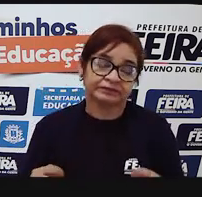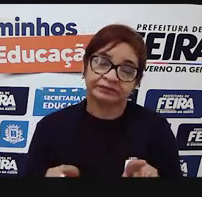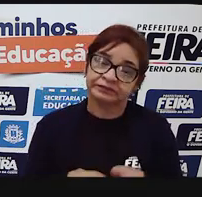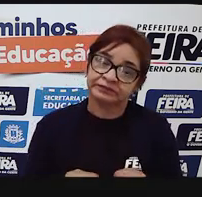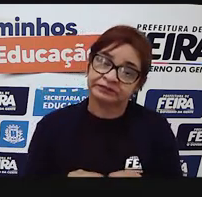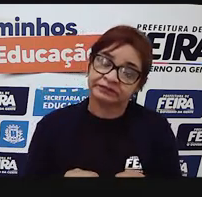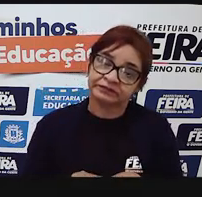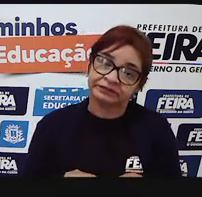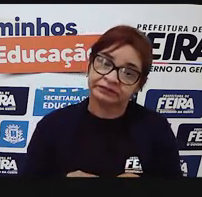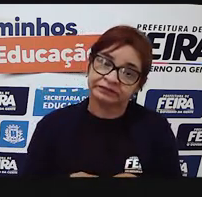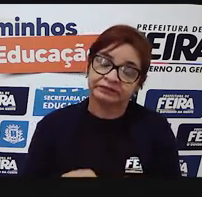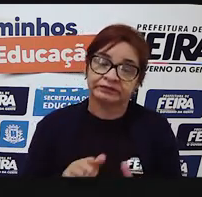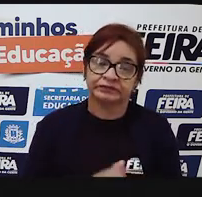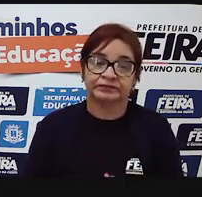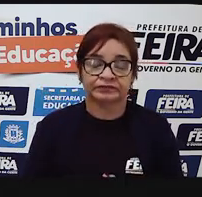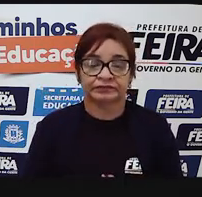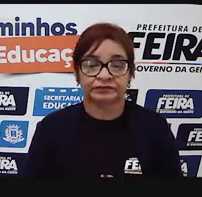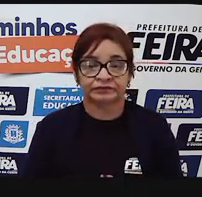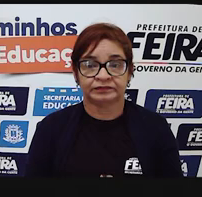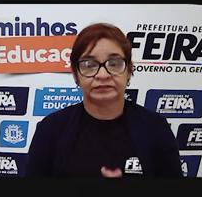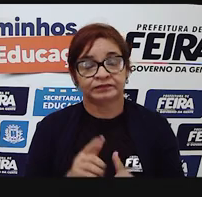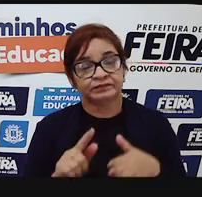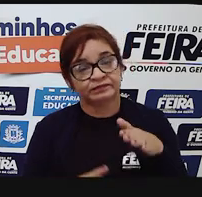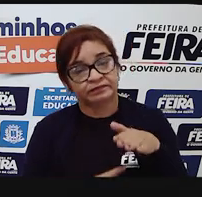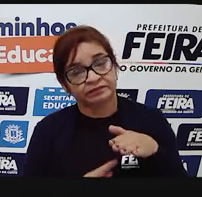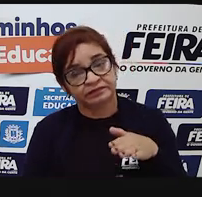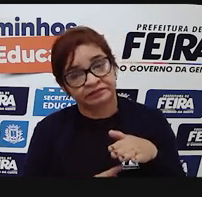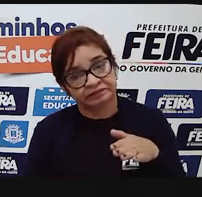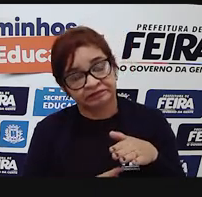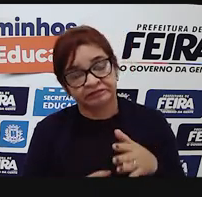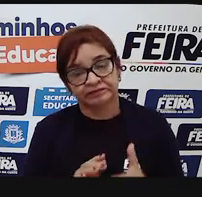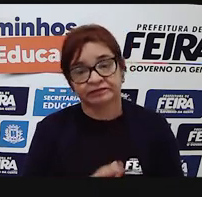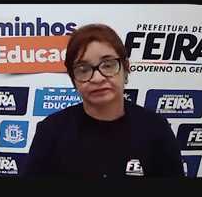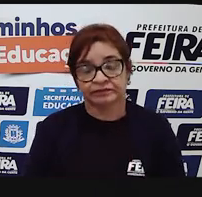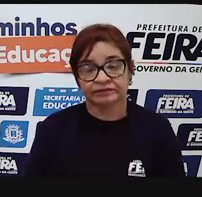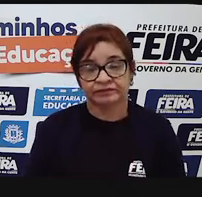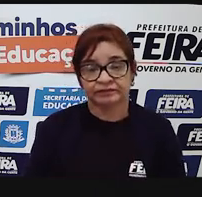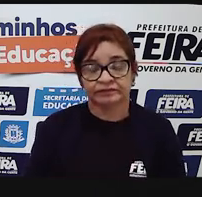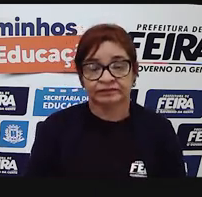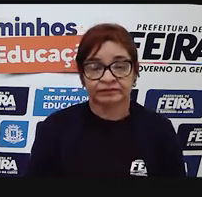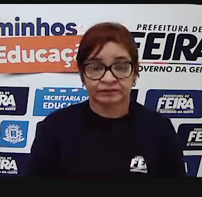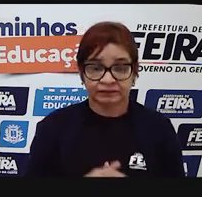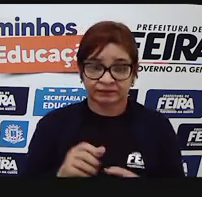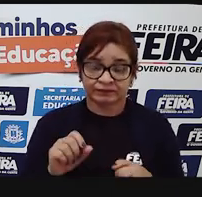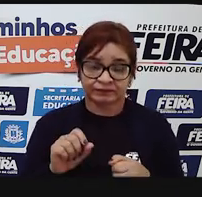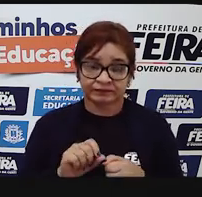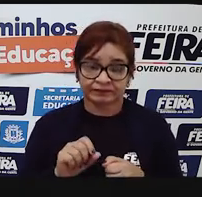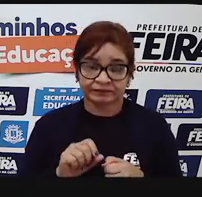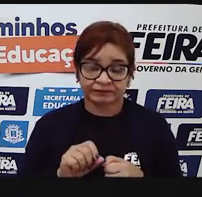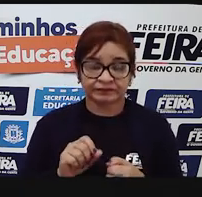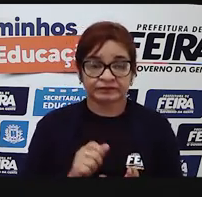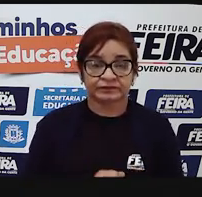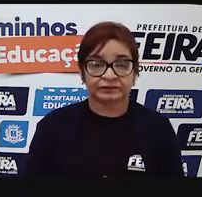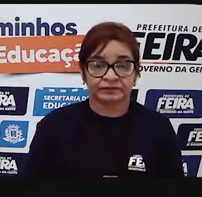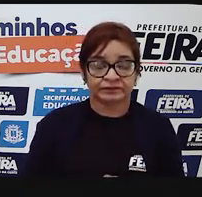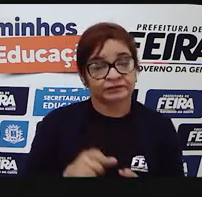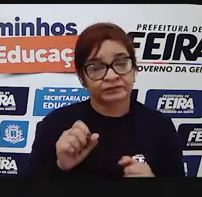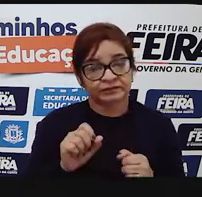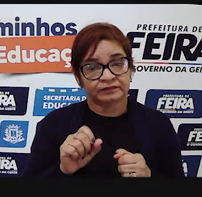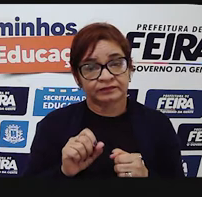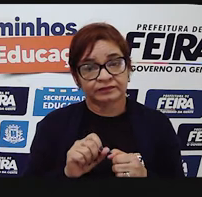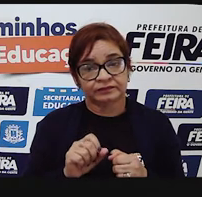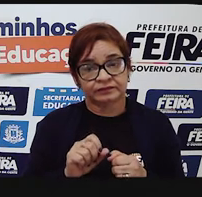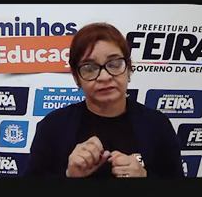Uma conversa de gênero textual, conversa de telefone. Se você utiliza uma receita para realizar,